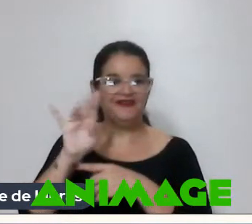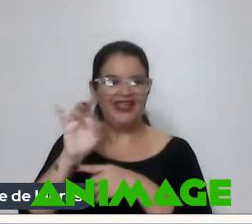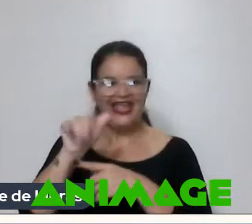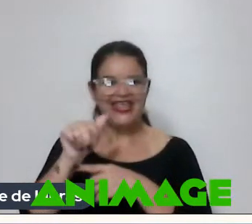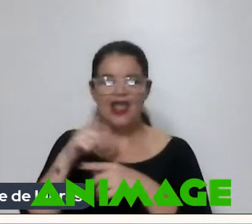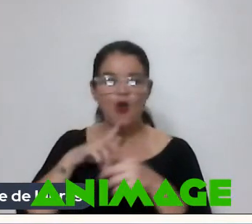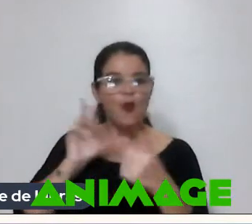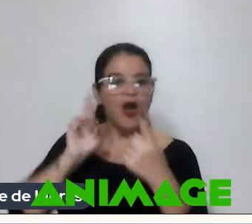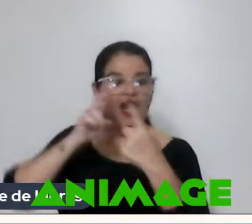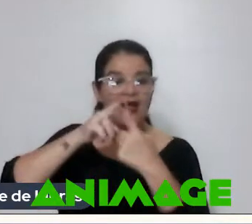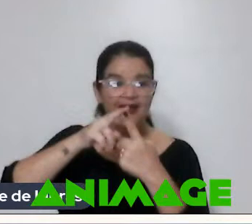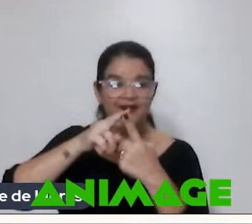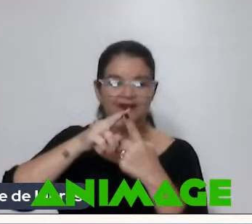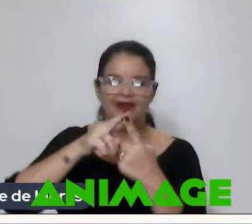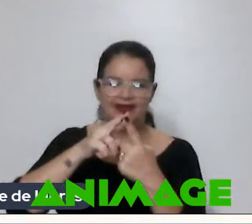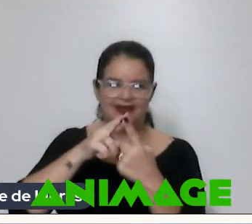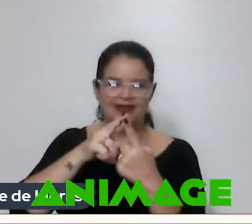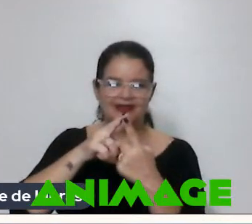Uma referência